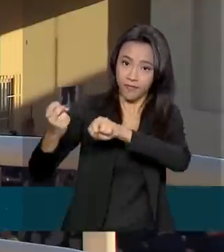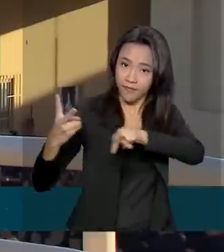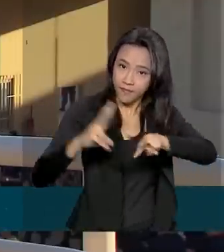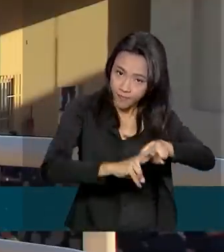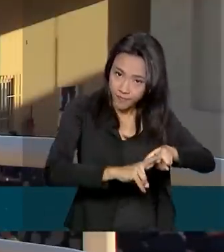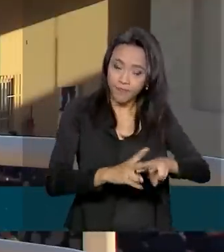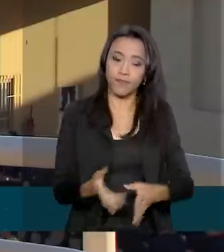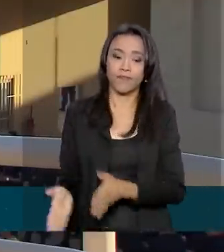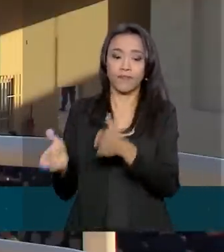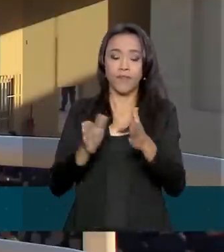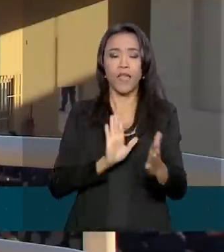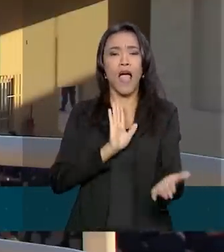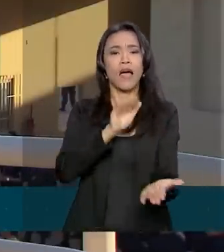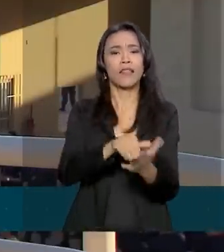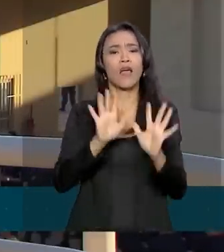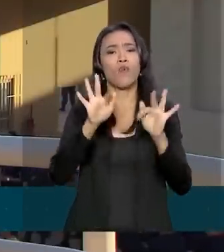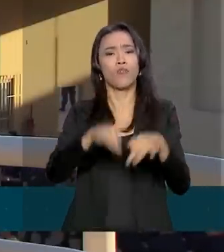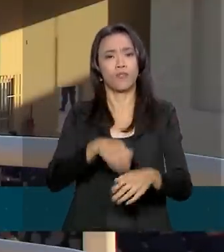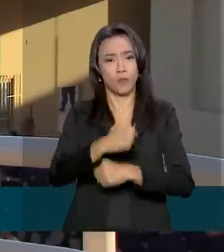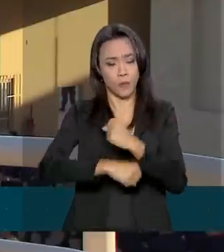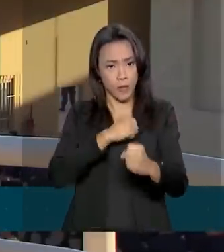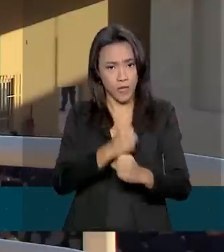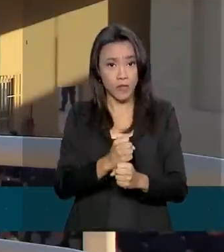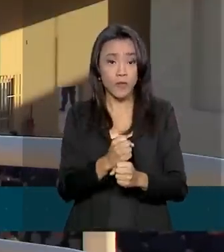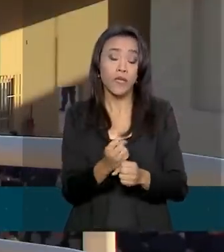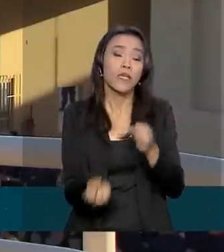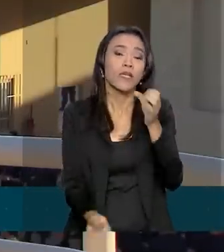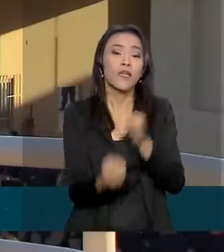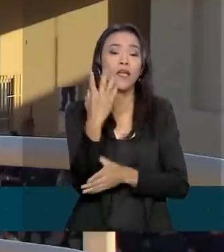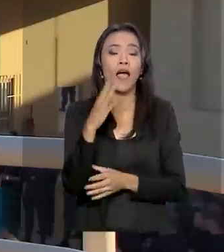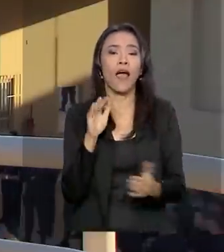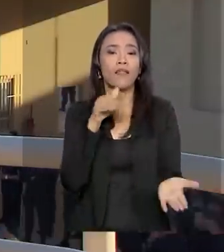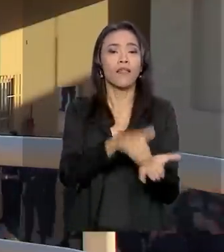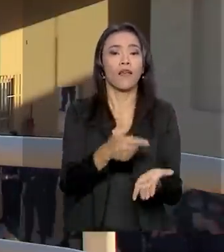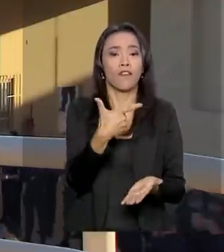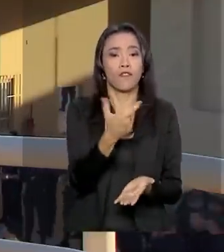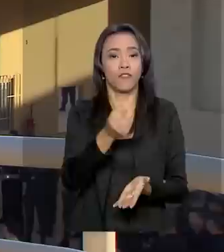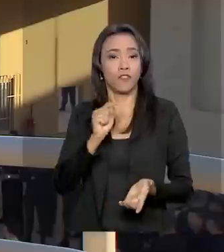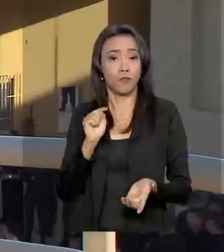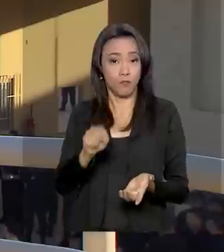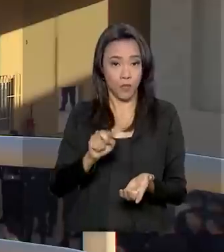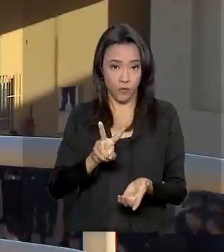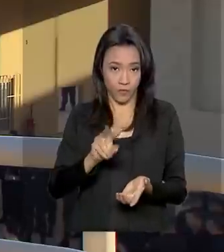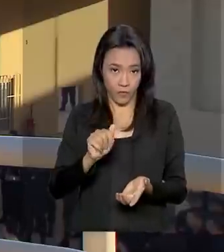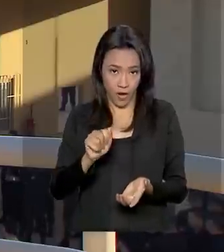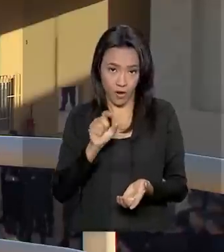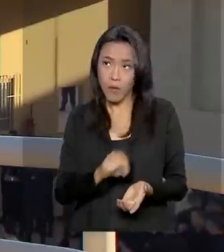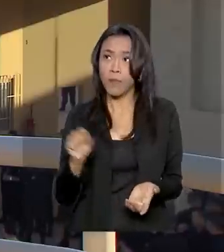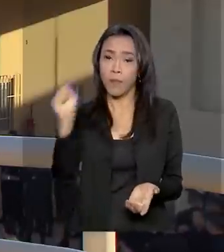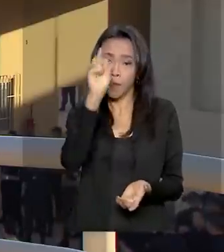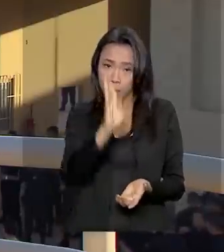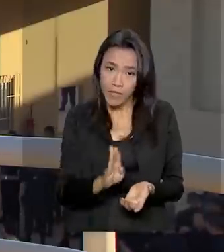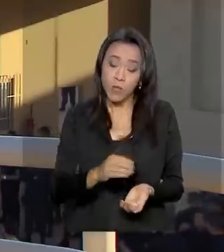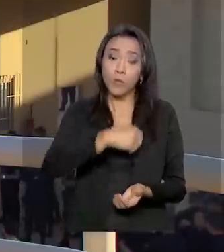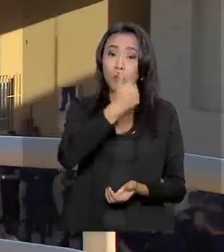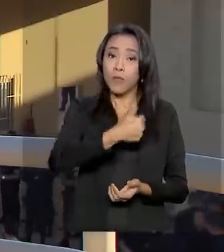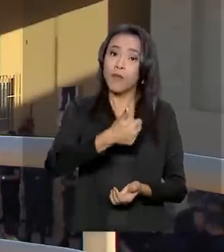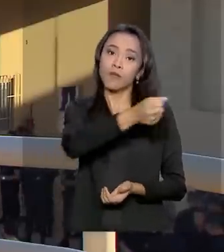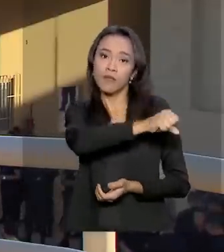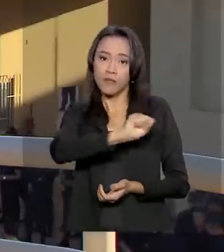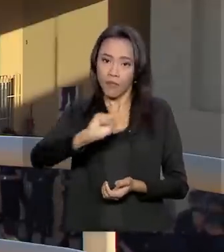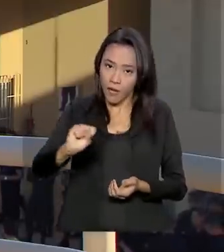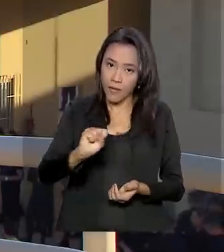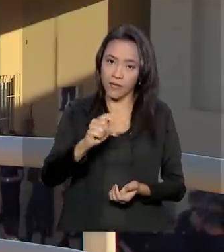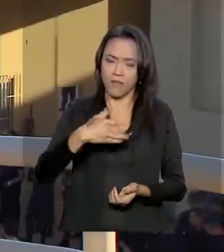Justiça tem a meta de criar até 20 mil vagas no sistema prisional em todo o país. No primeiro semestre, foram mais de